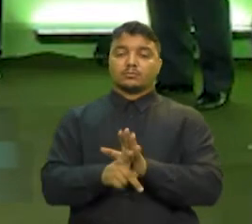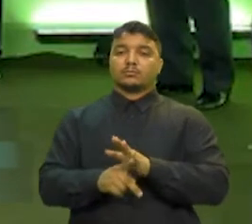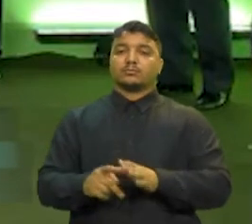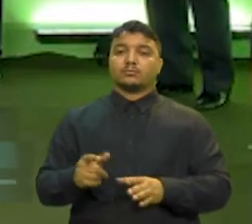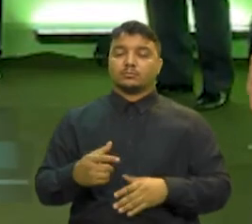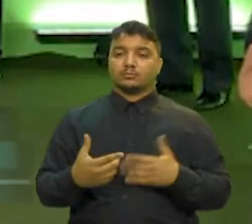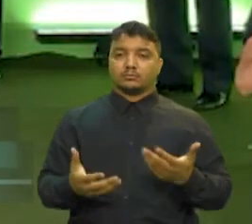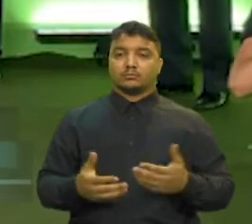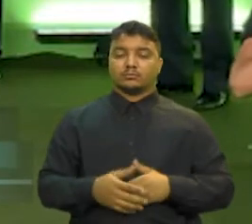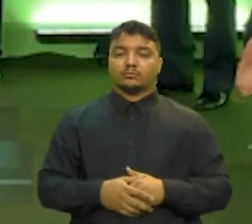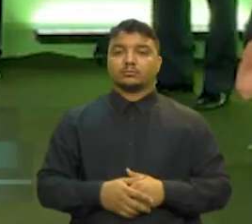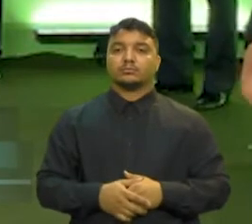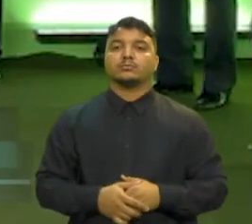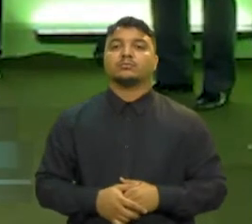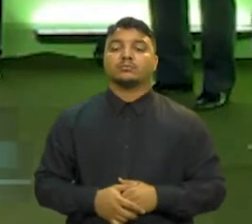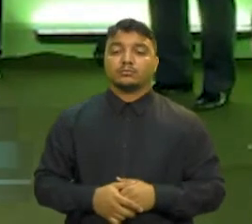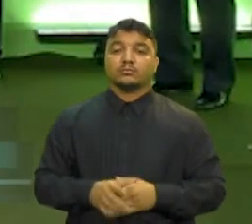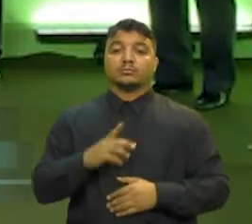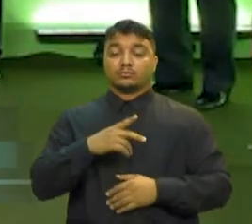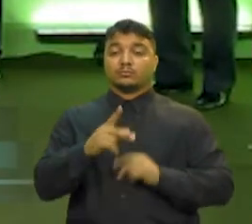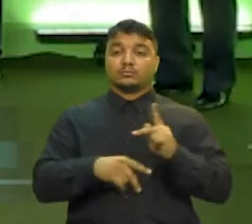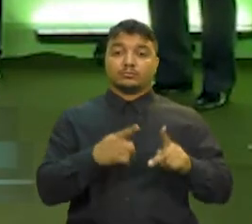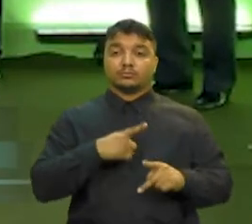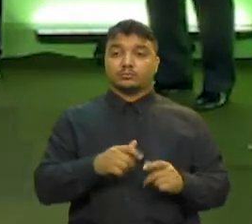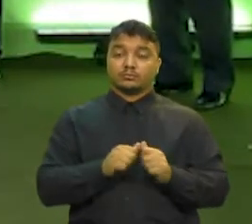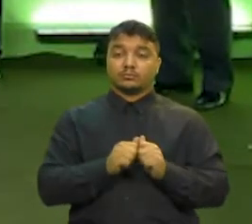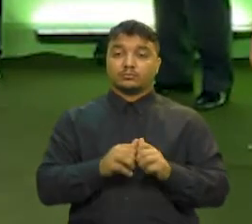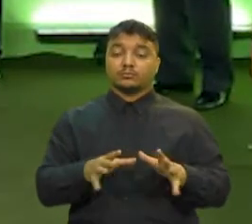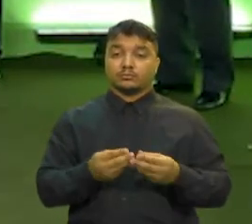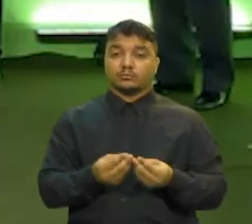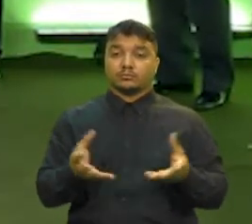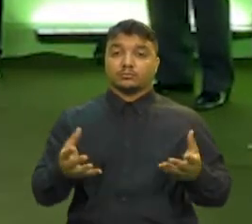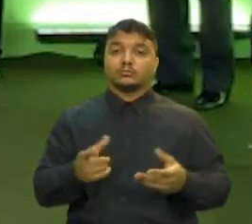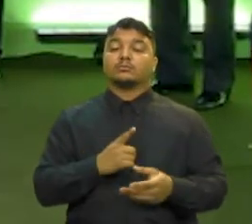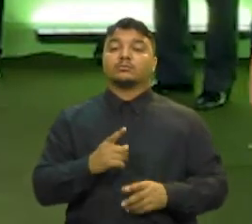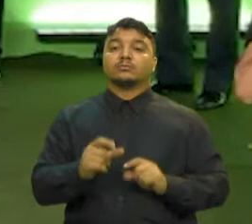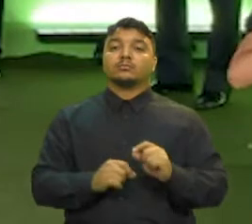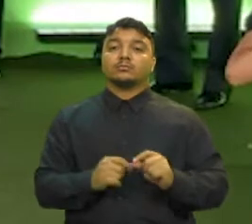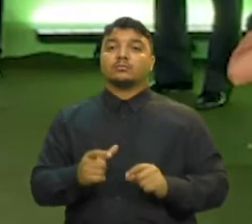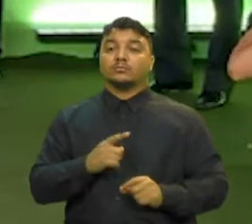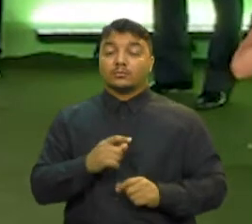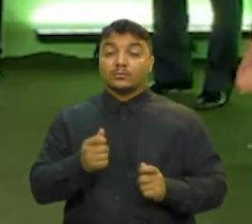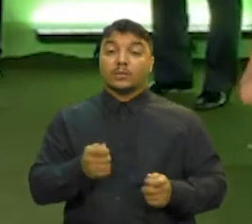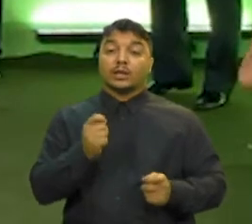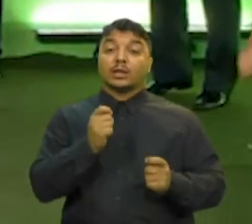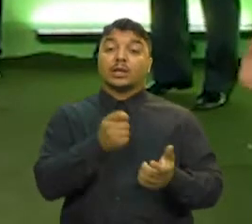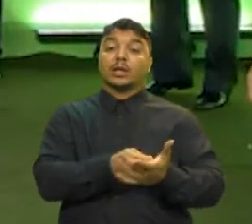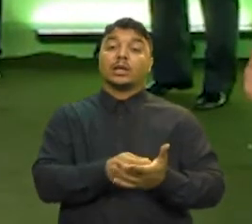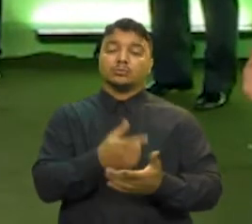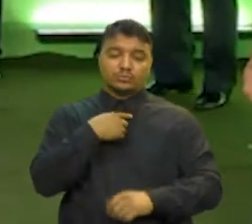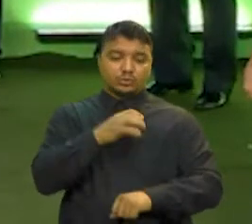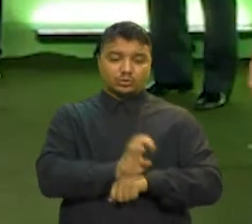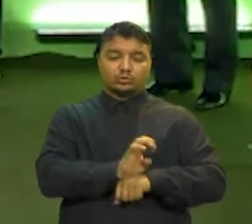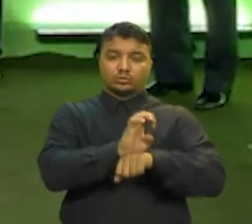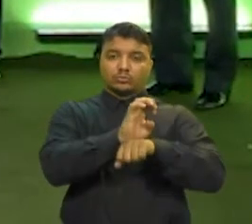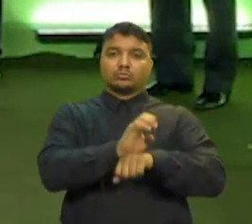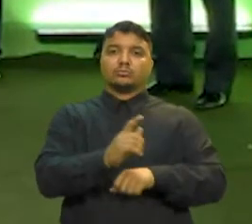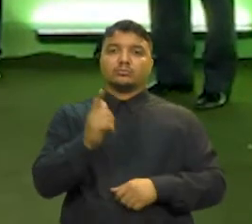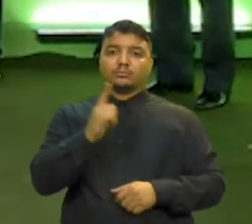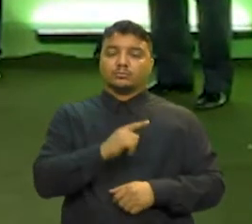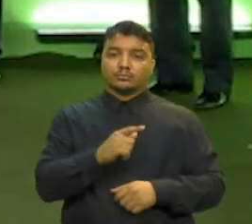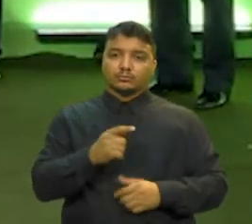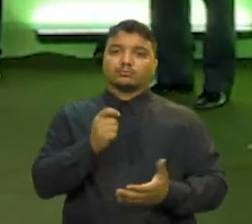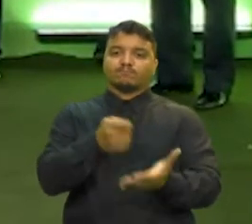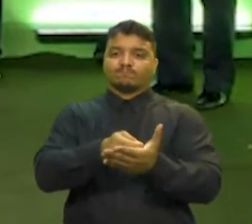carteira nacional de habilitação populares que estão sendo concedidas Isso tem um custo E o custo o Estado está absorvendo O Estado está